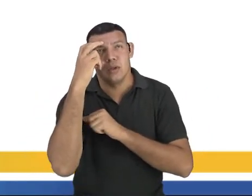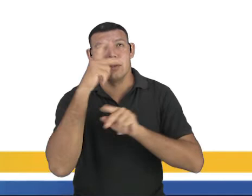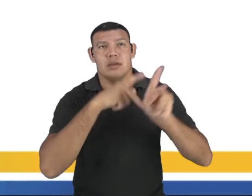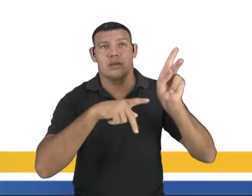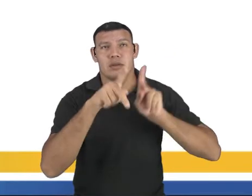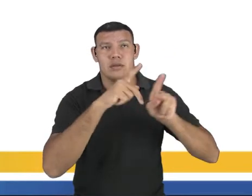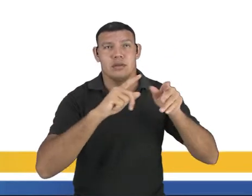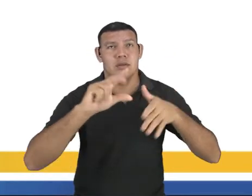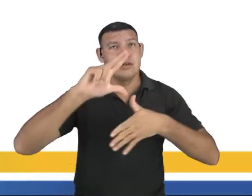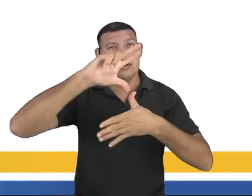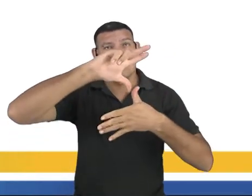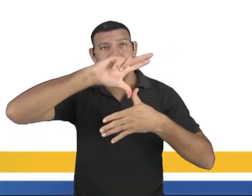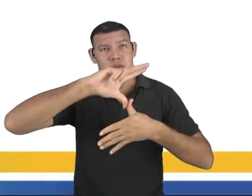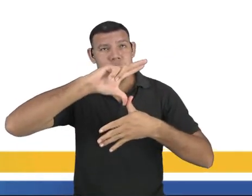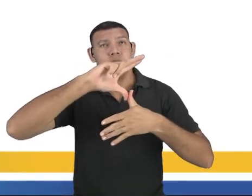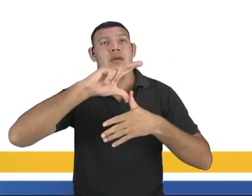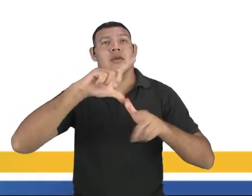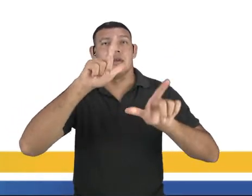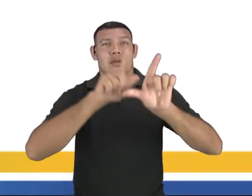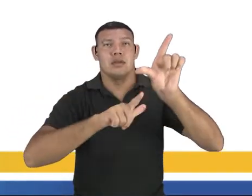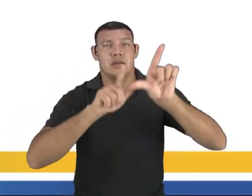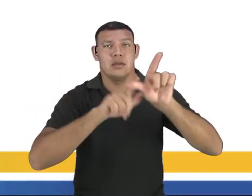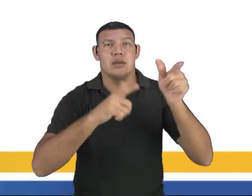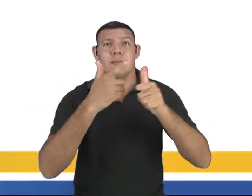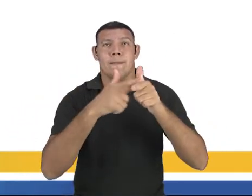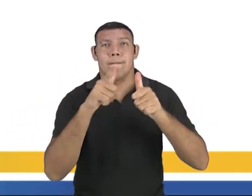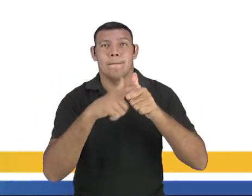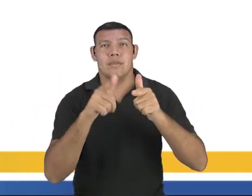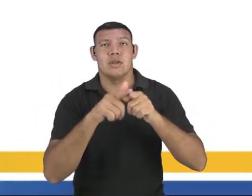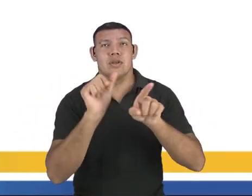letra problematiza uma questão social ao